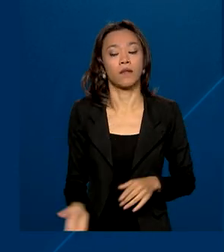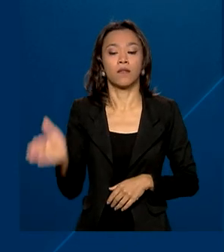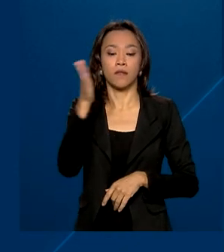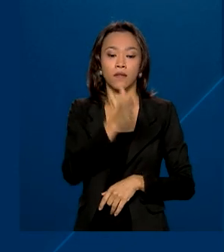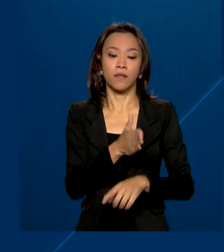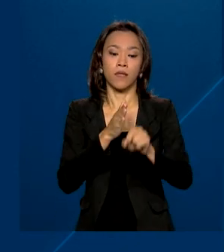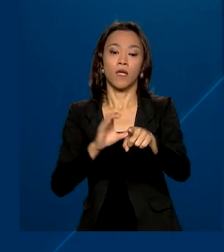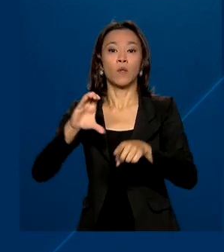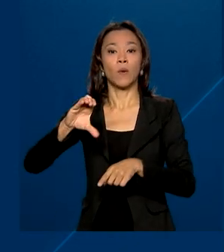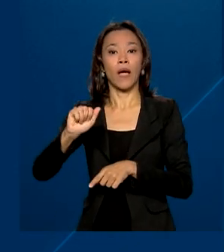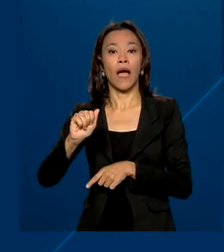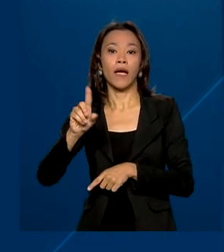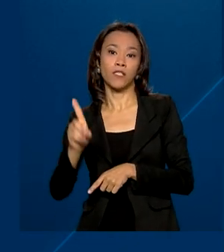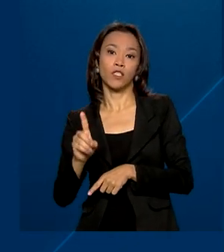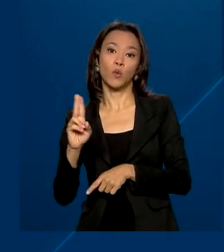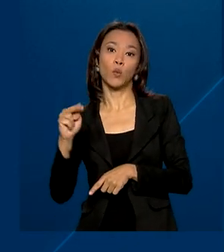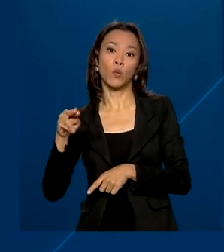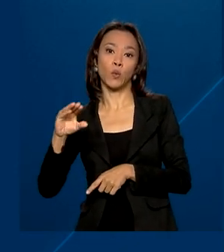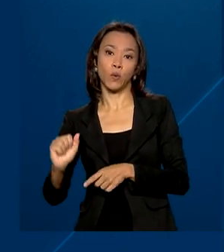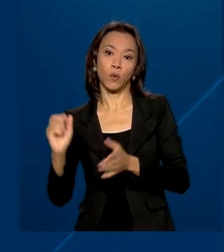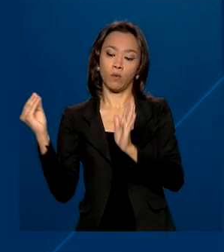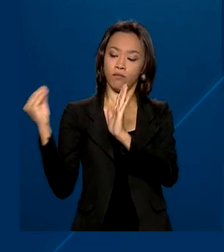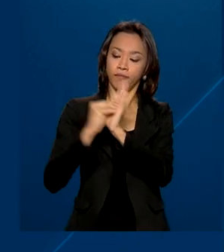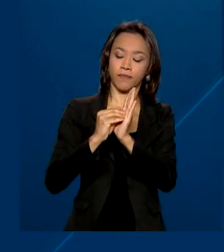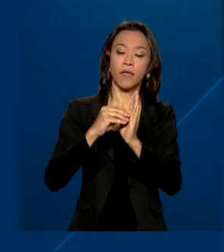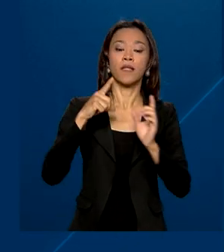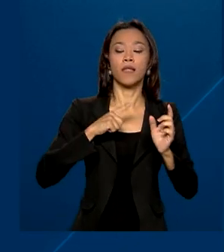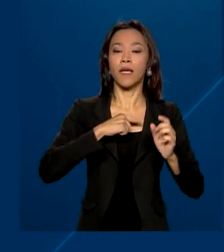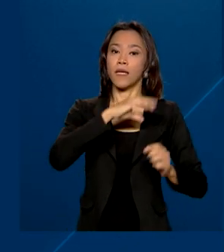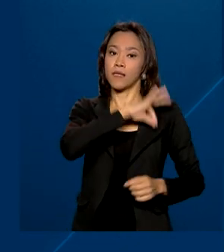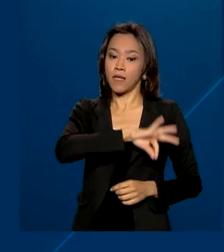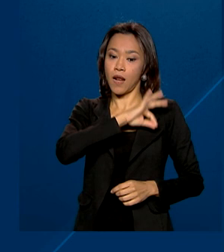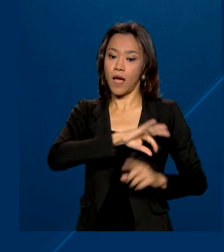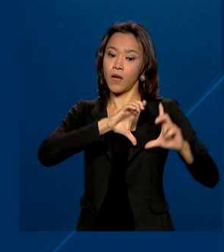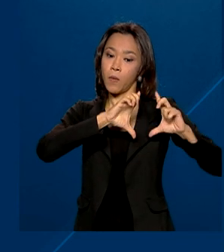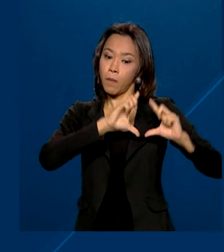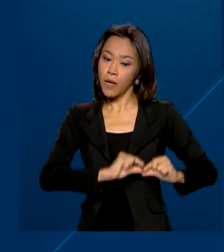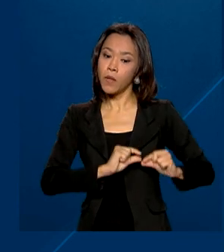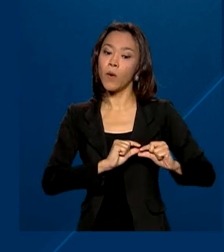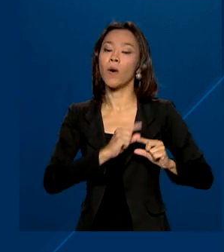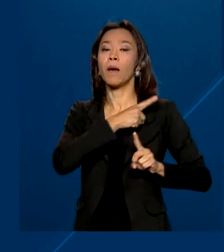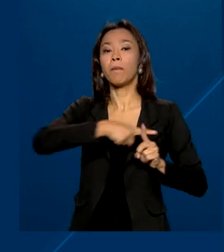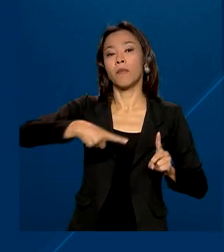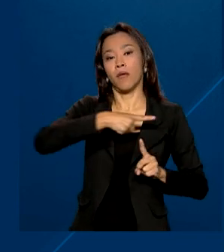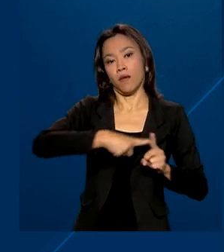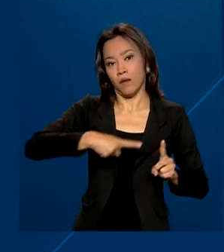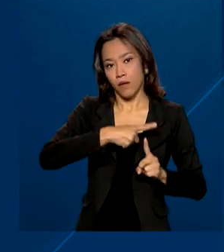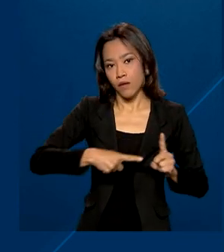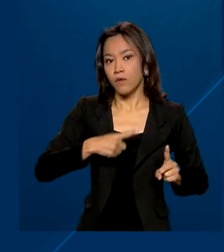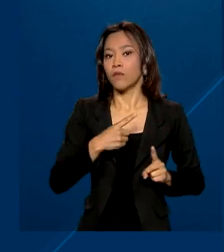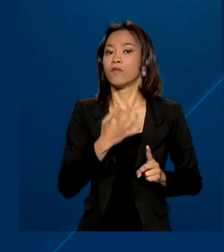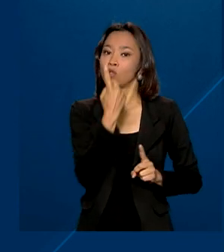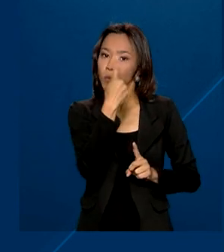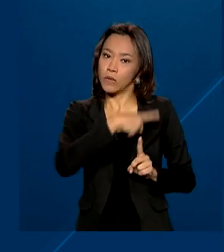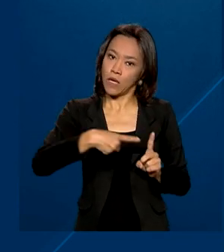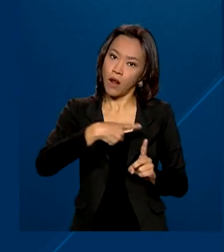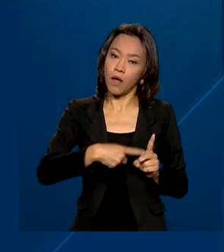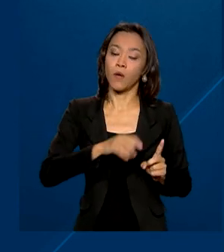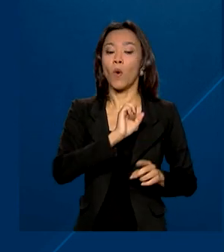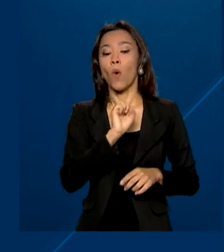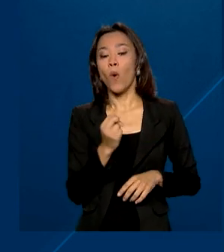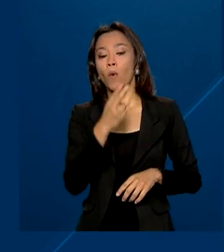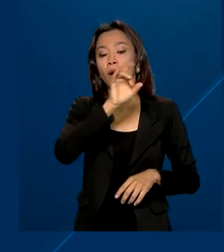Único, a família deve ter renda mensal por pessoa menor ou igual a meio salário mínimo ou ter entre seus membros